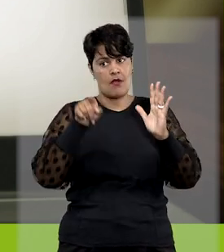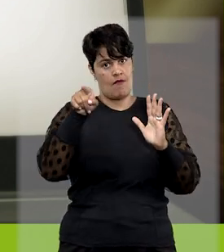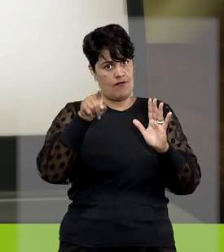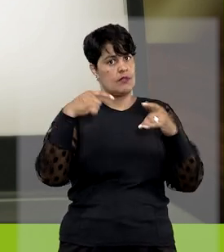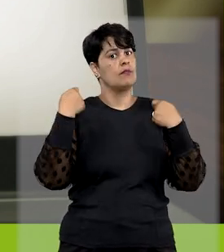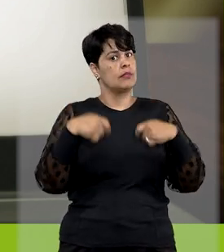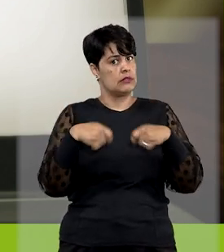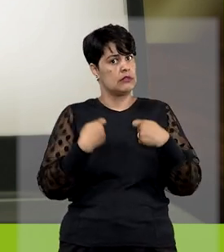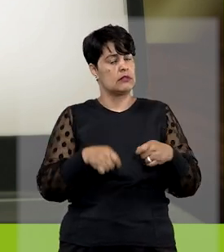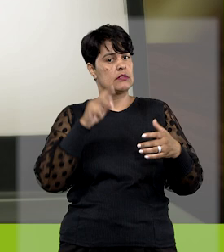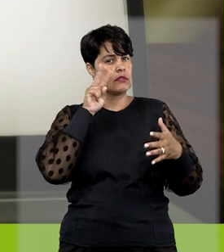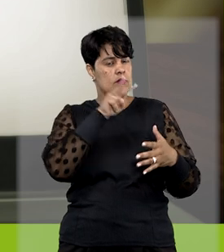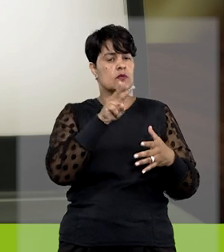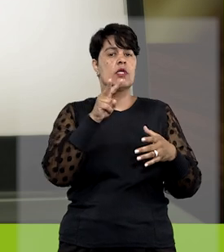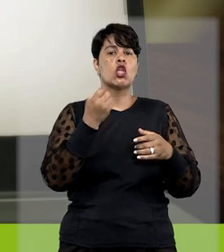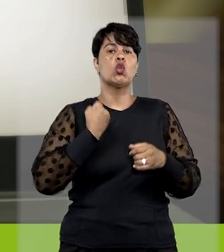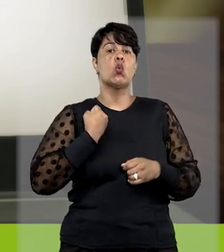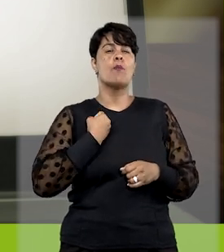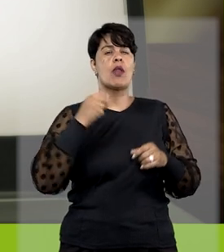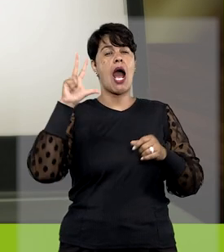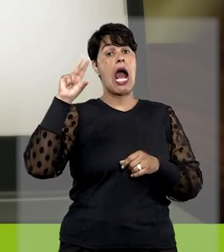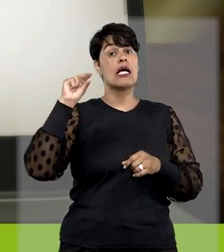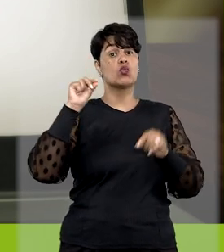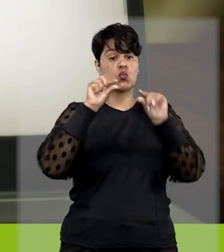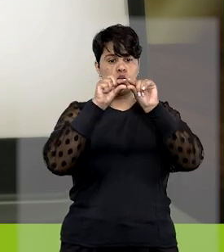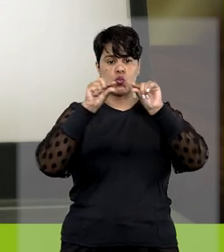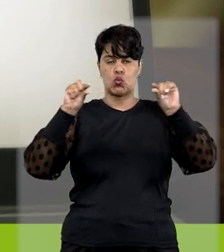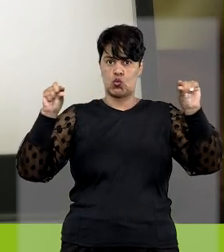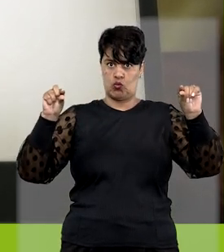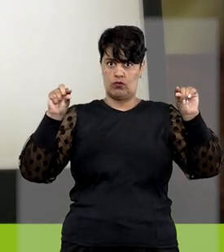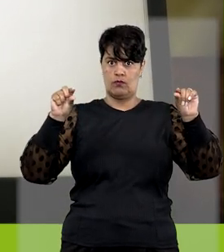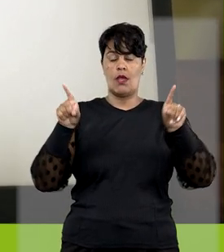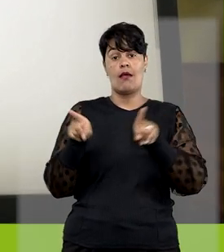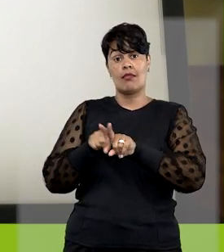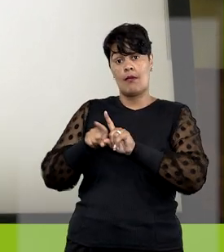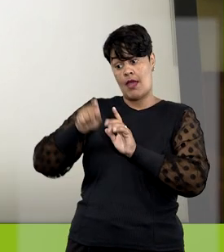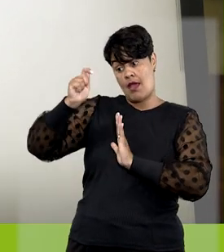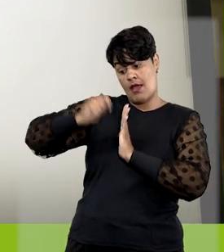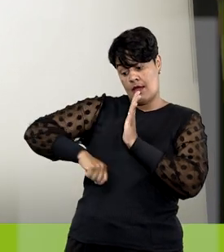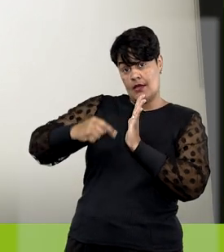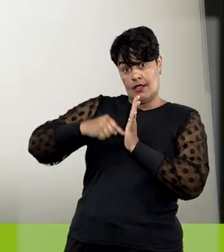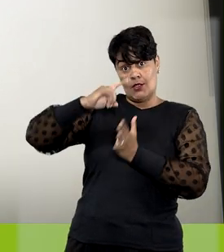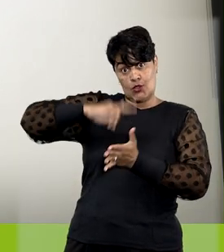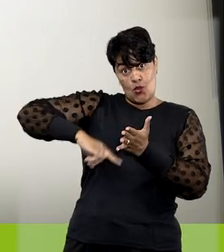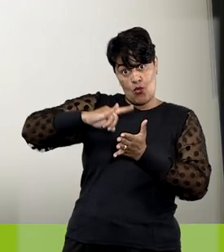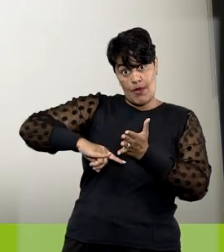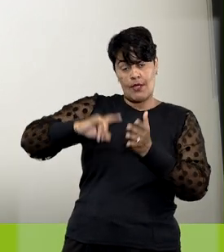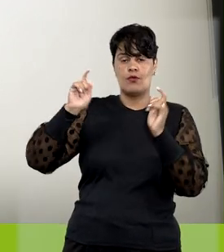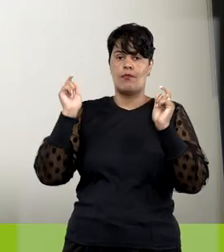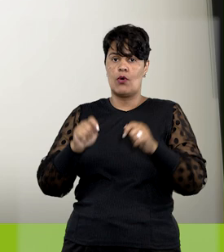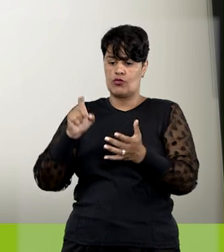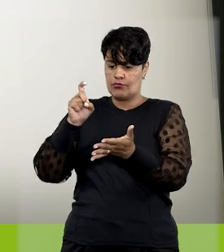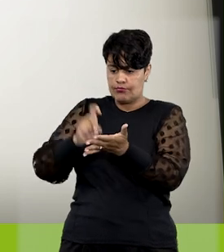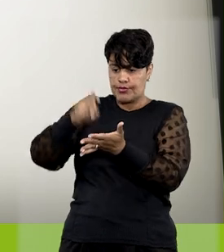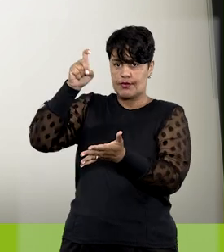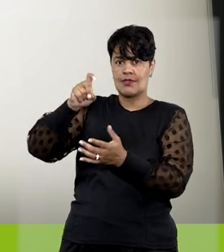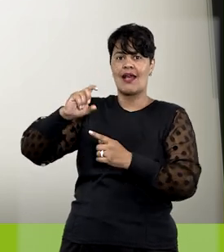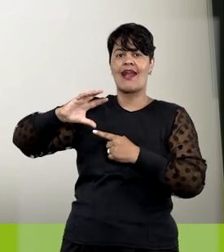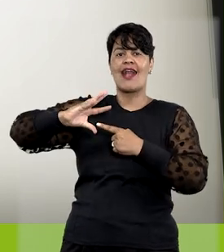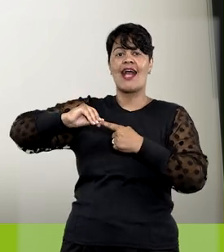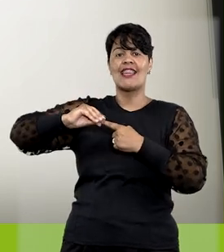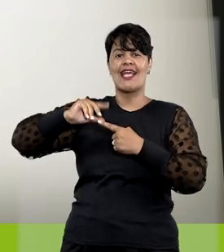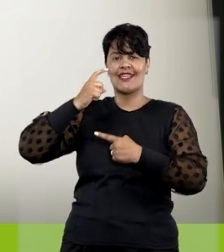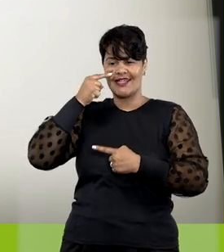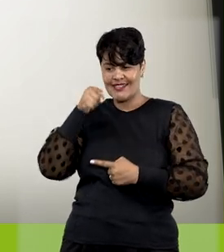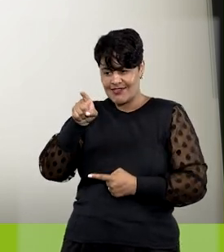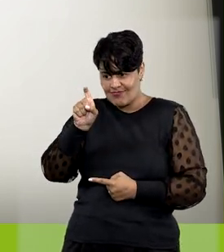usuário externo deve clicar sobre os números em azul. E para assinar o documento disponibilizado, é só clicar sobre